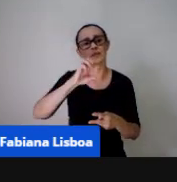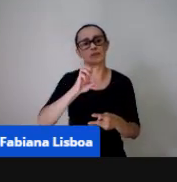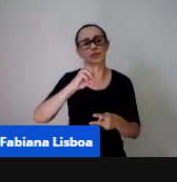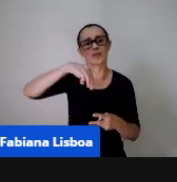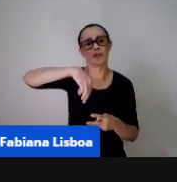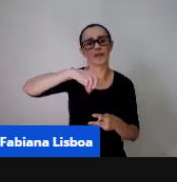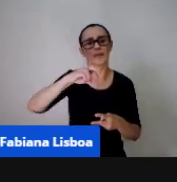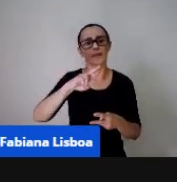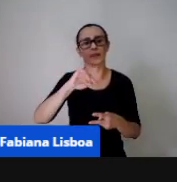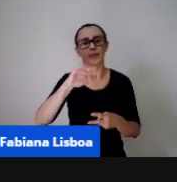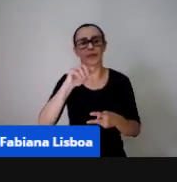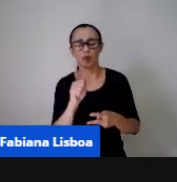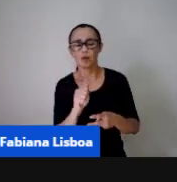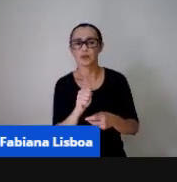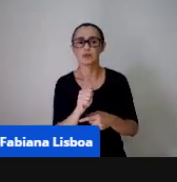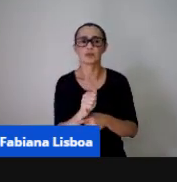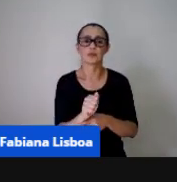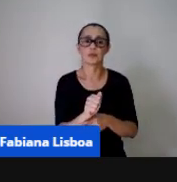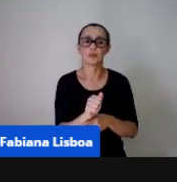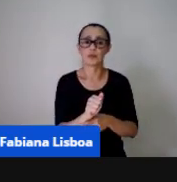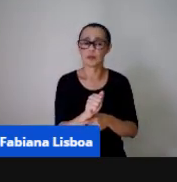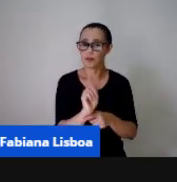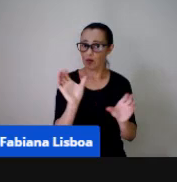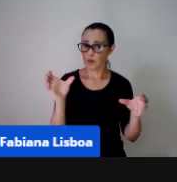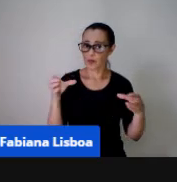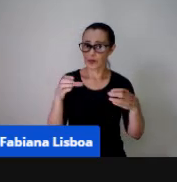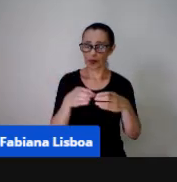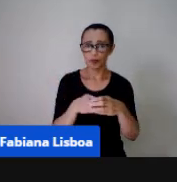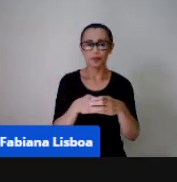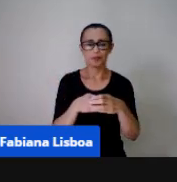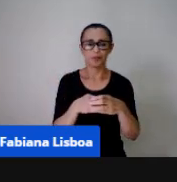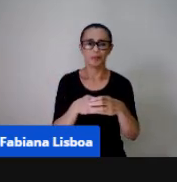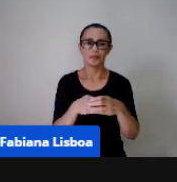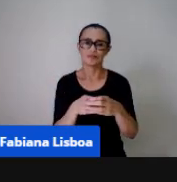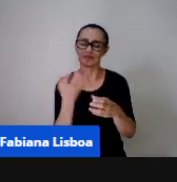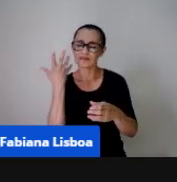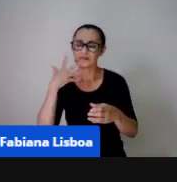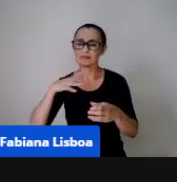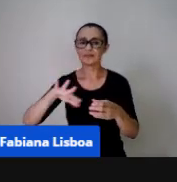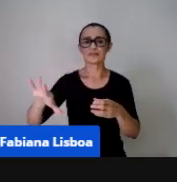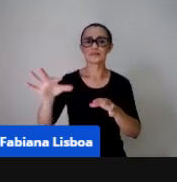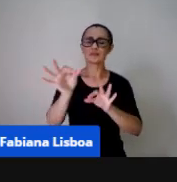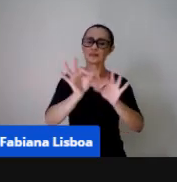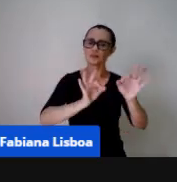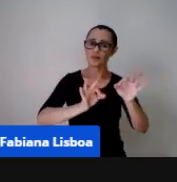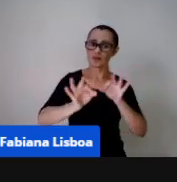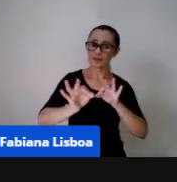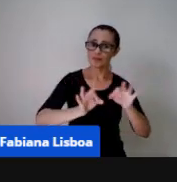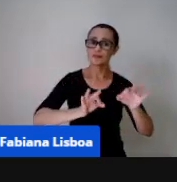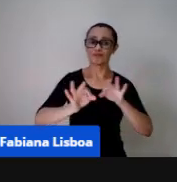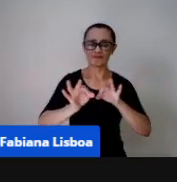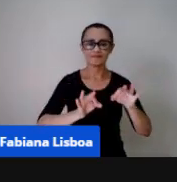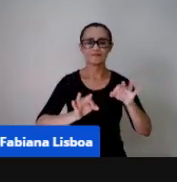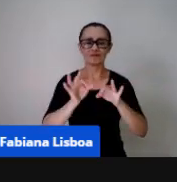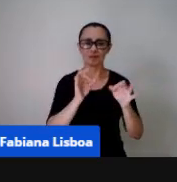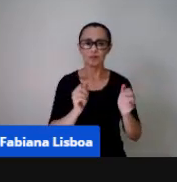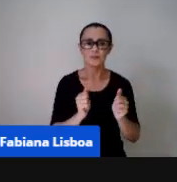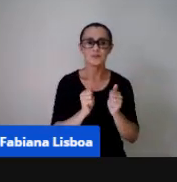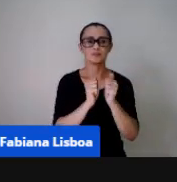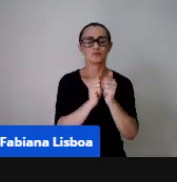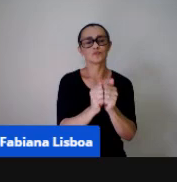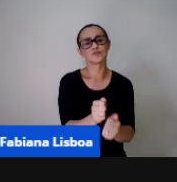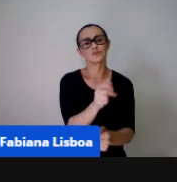estruturado quem construiu foi a turma as crianças construíram esse jogo da memória juntamente com o professor